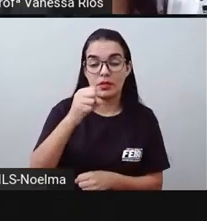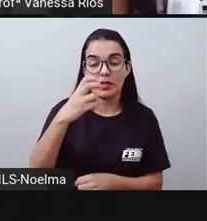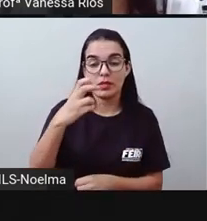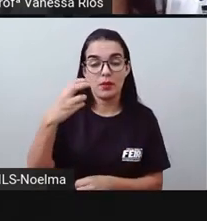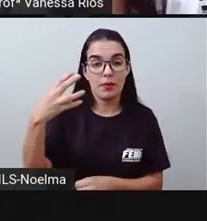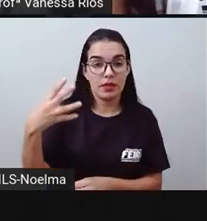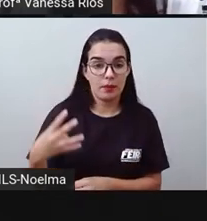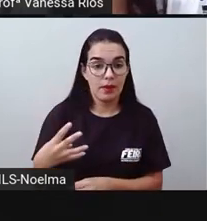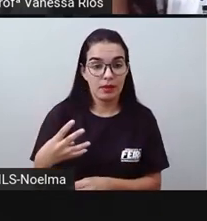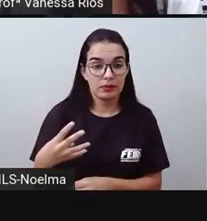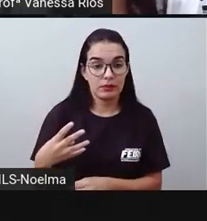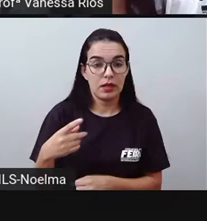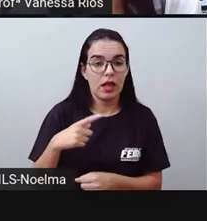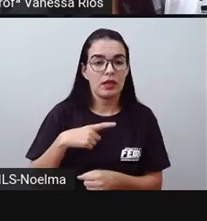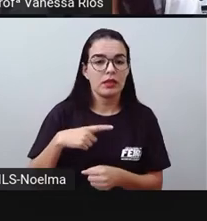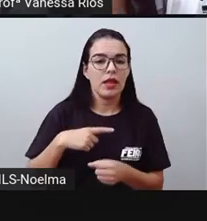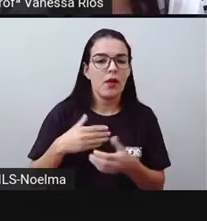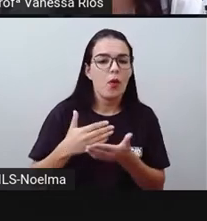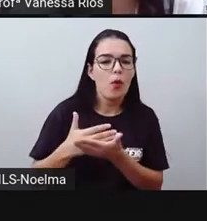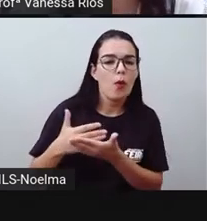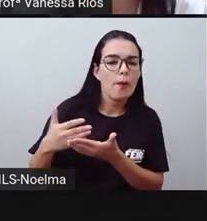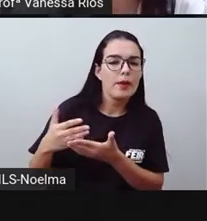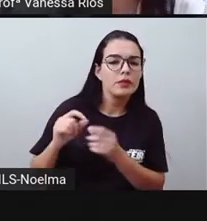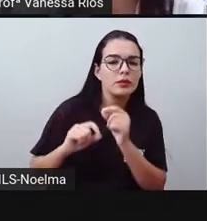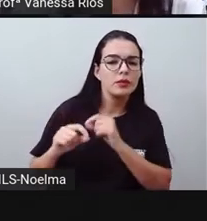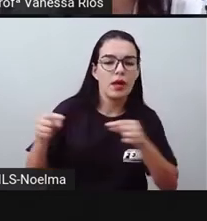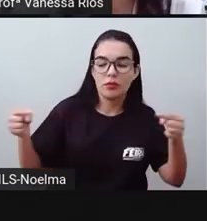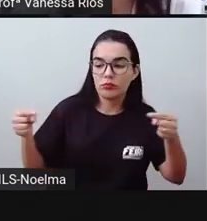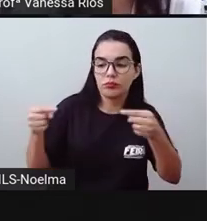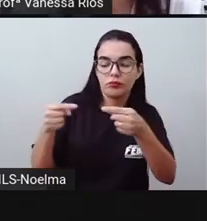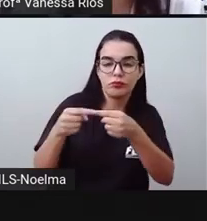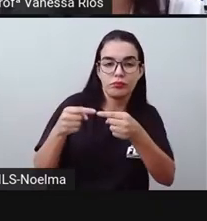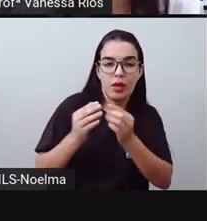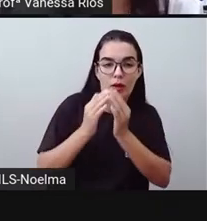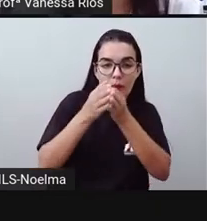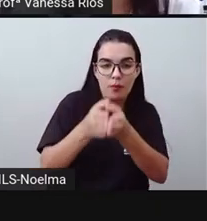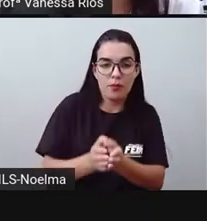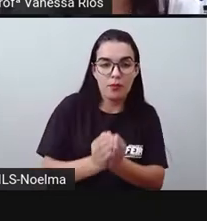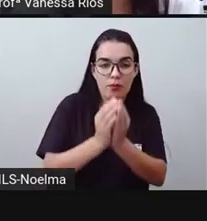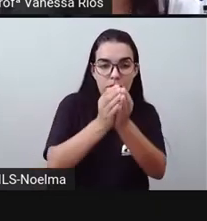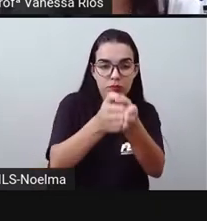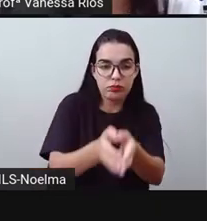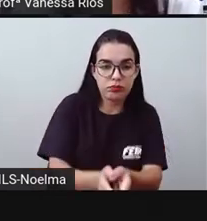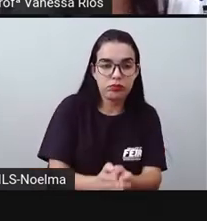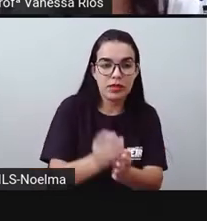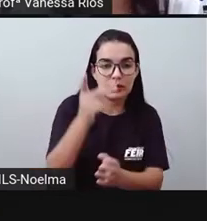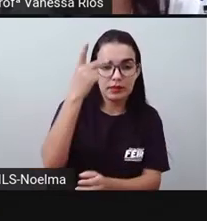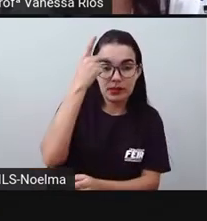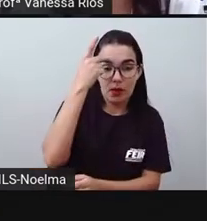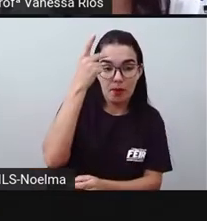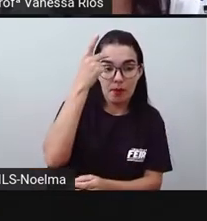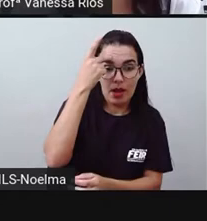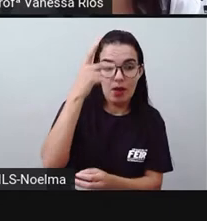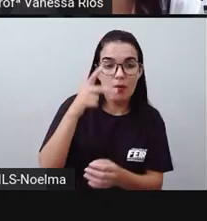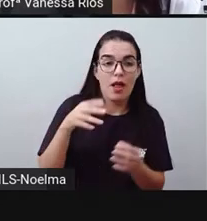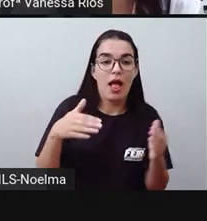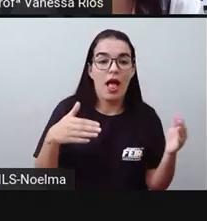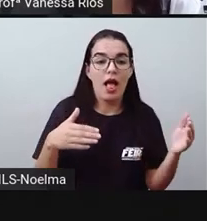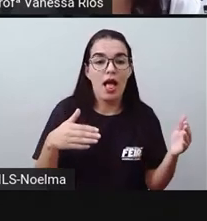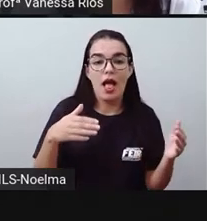trecho inicial, ligando o porto de Mauá a Fragoso, no Rio de Janeiro, num trecho de 14